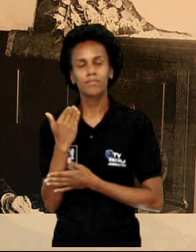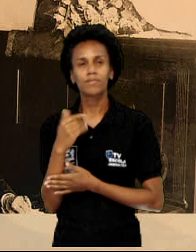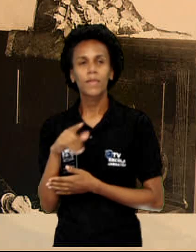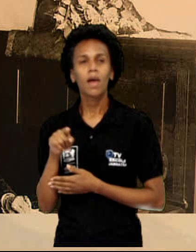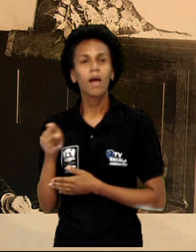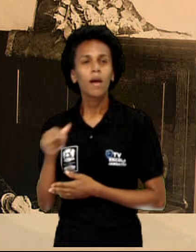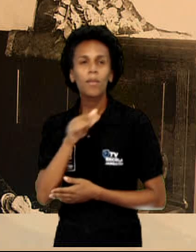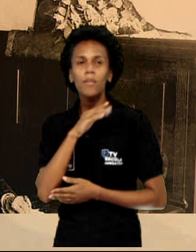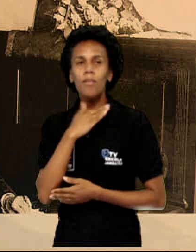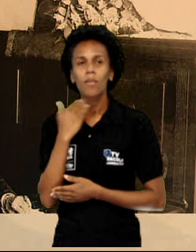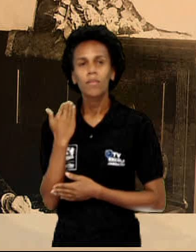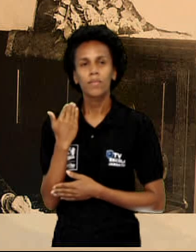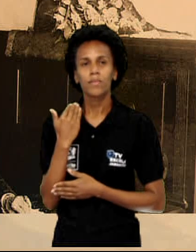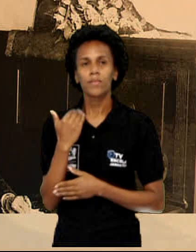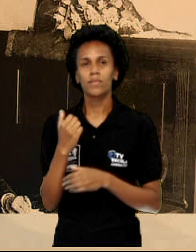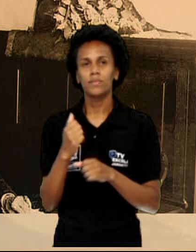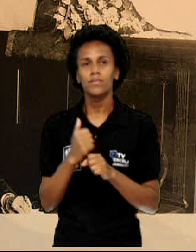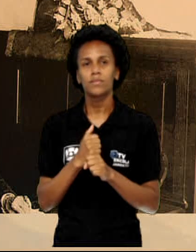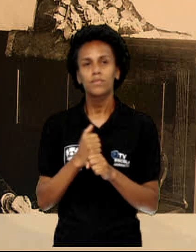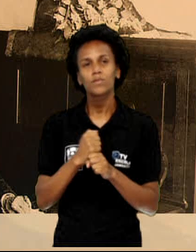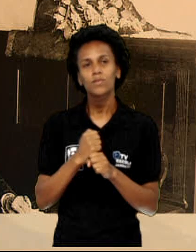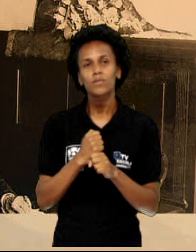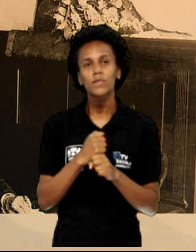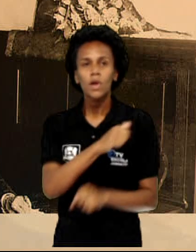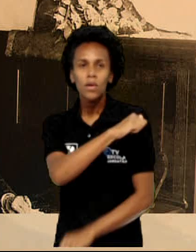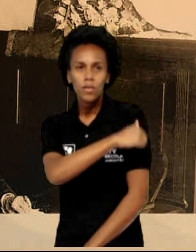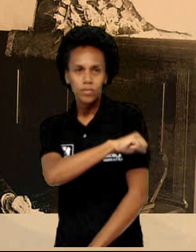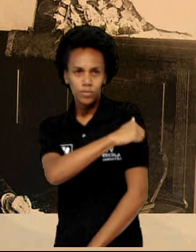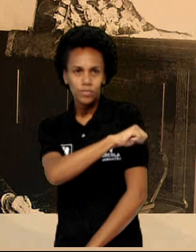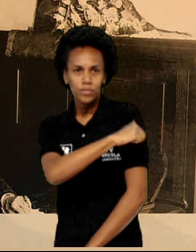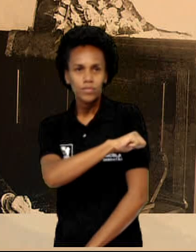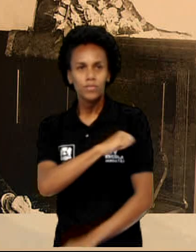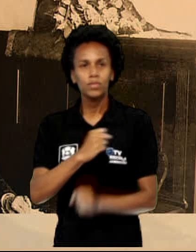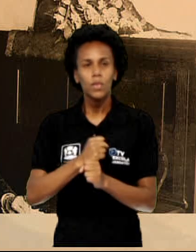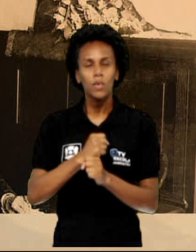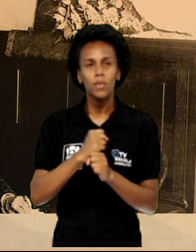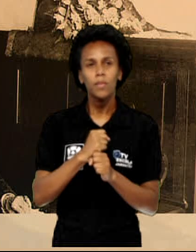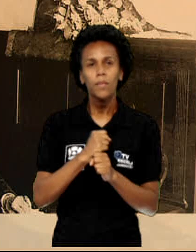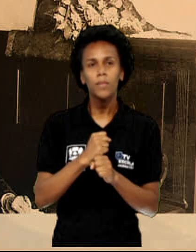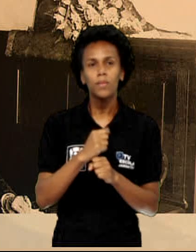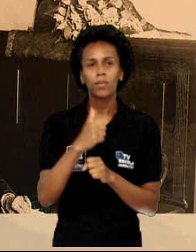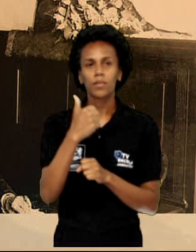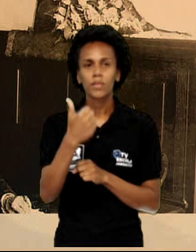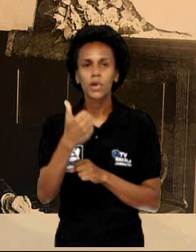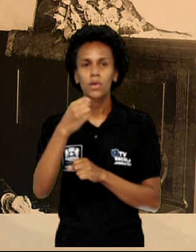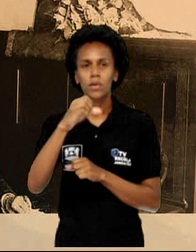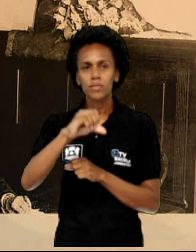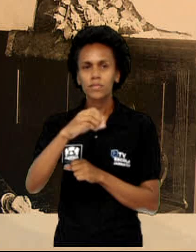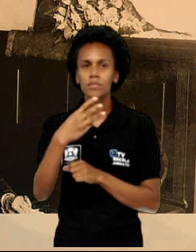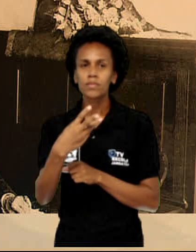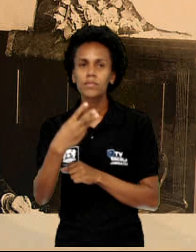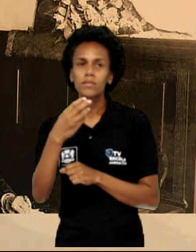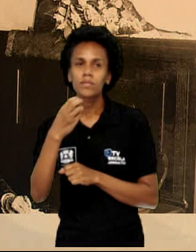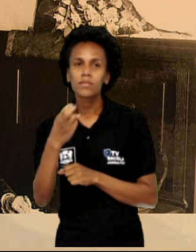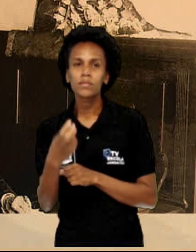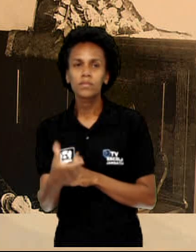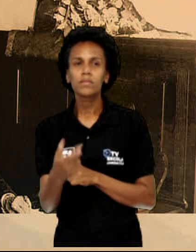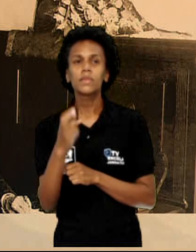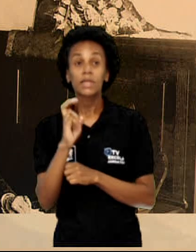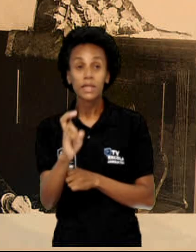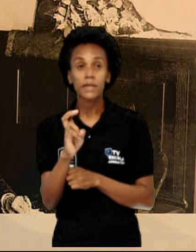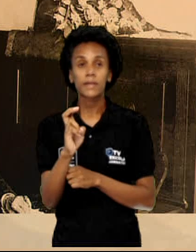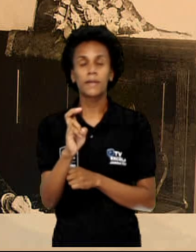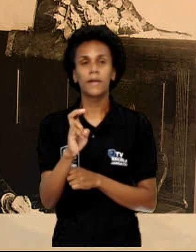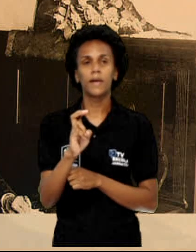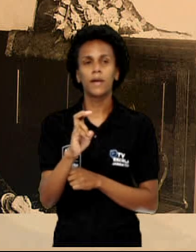Janeiro, em 28 de fevereiro de 1935, aos 87 anos de idade. E ela